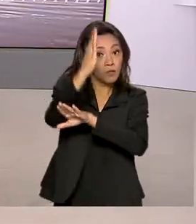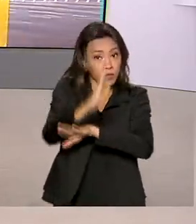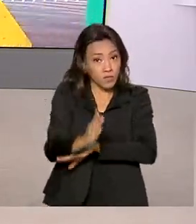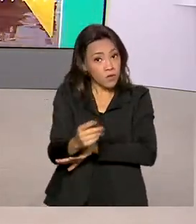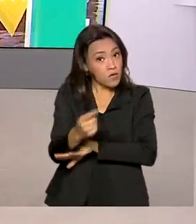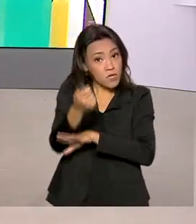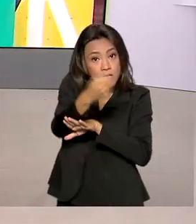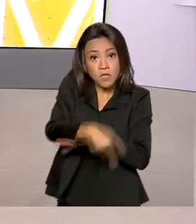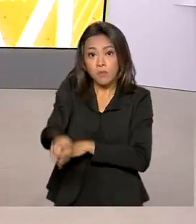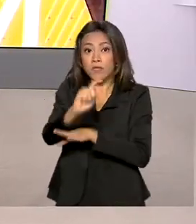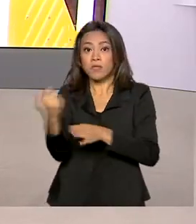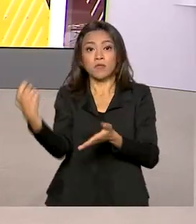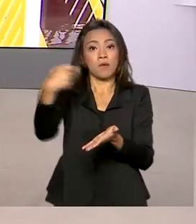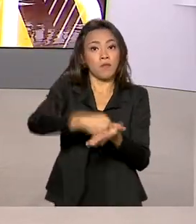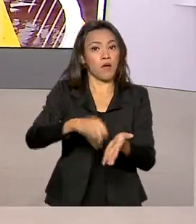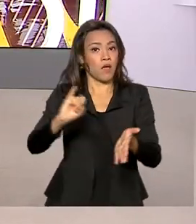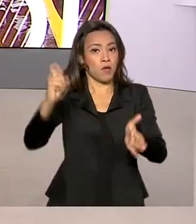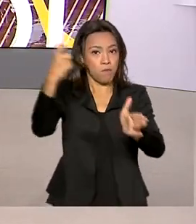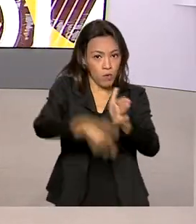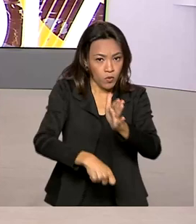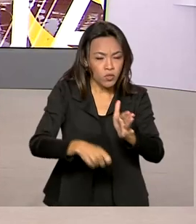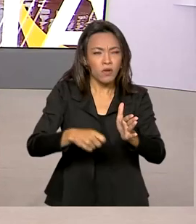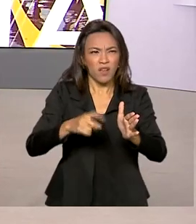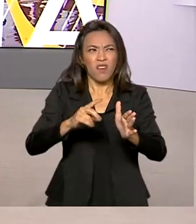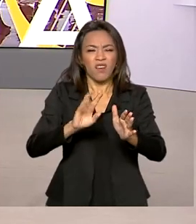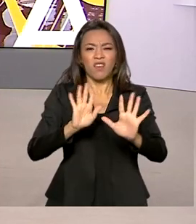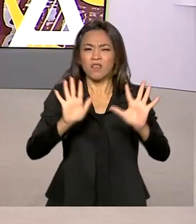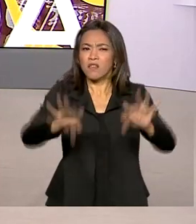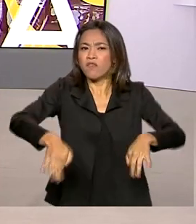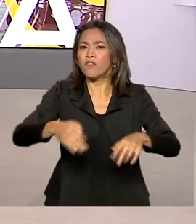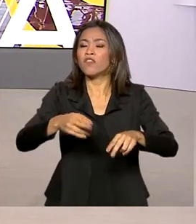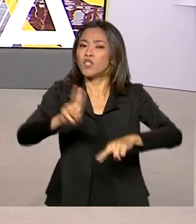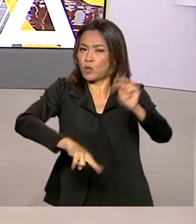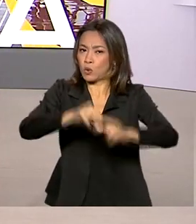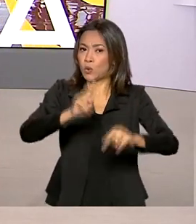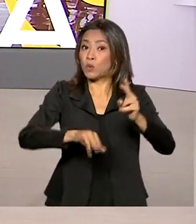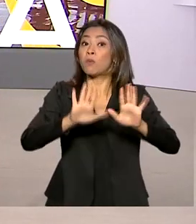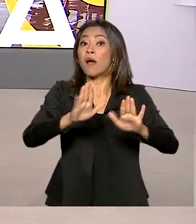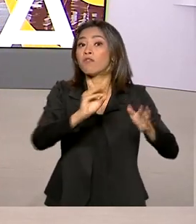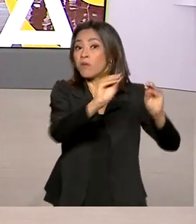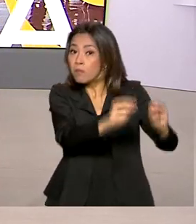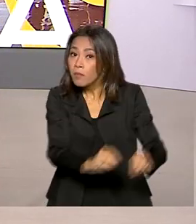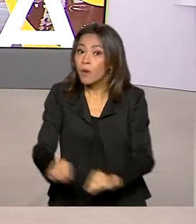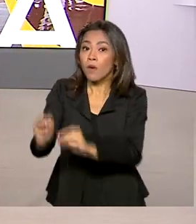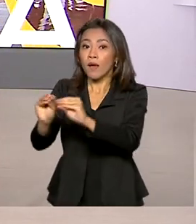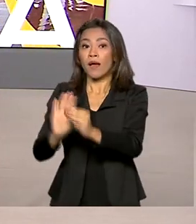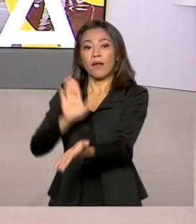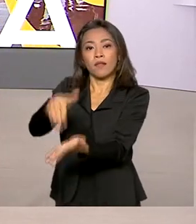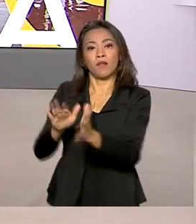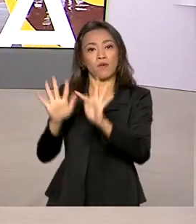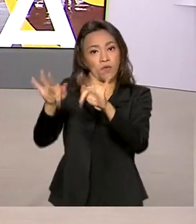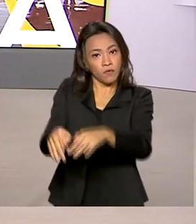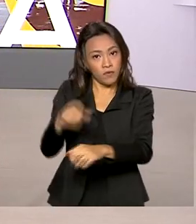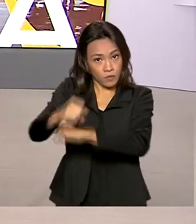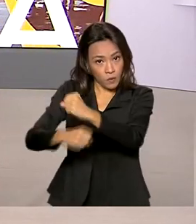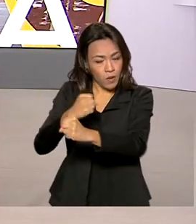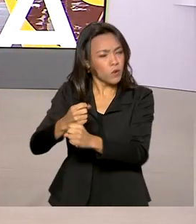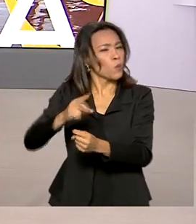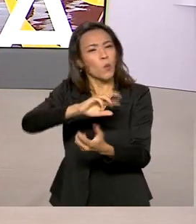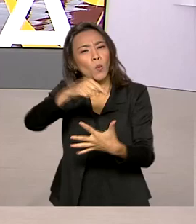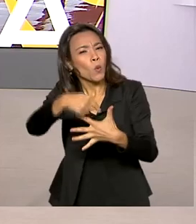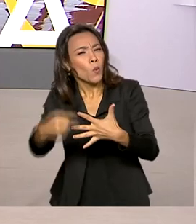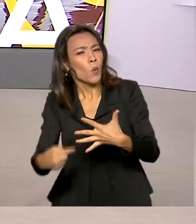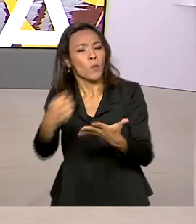importação. A isenção terminaria em junho, mas foi prorrogada pelo governo até o fim do ano. A lista inclui medicamentos,